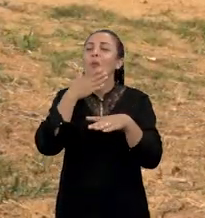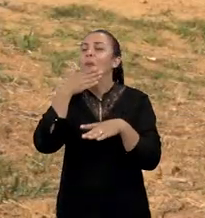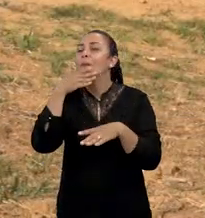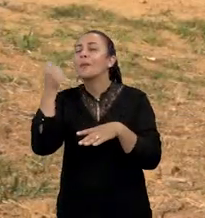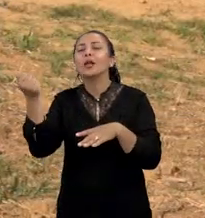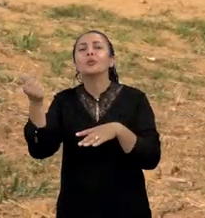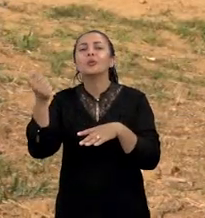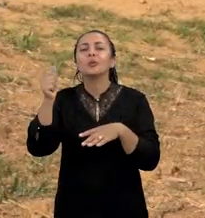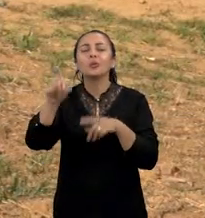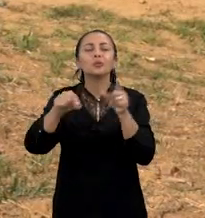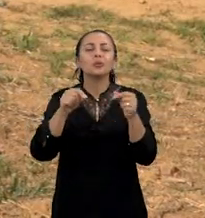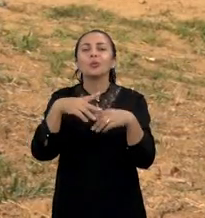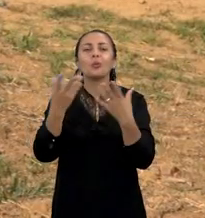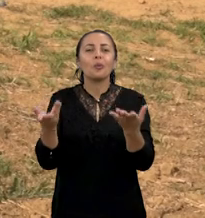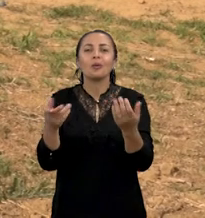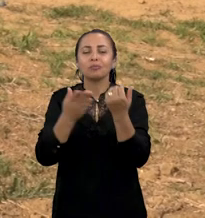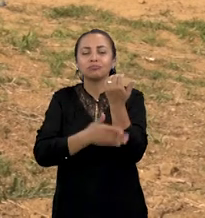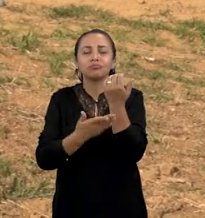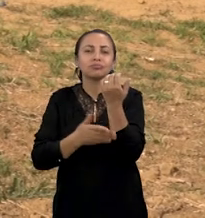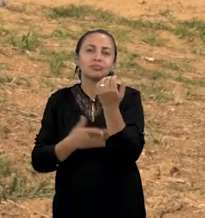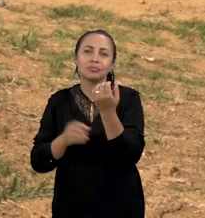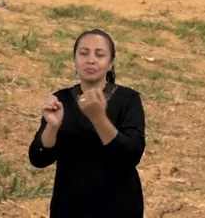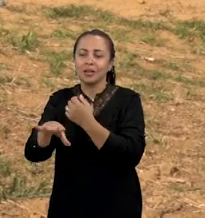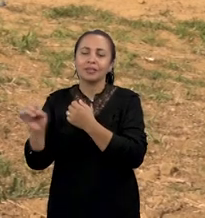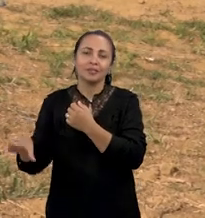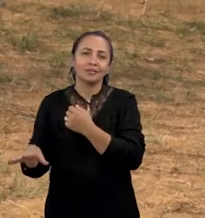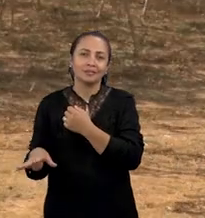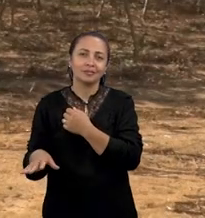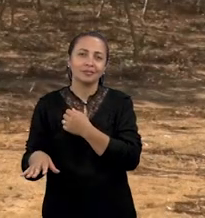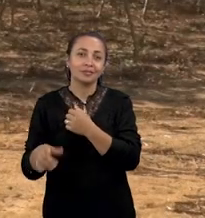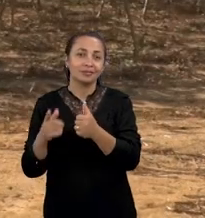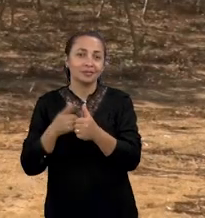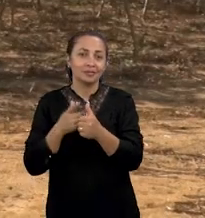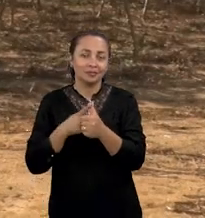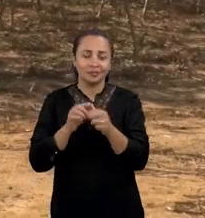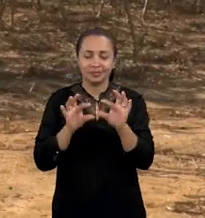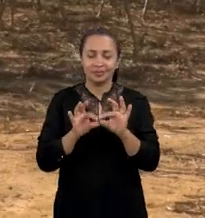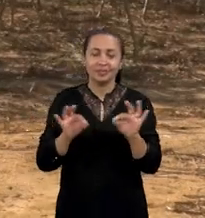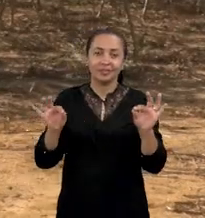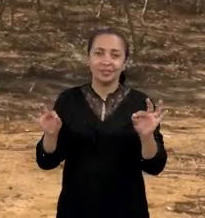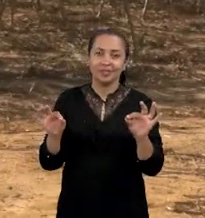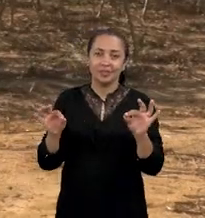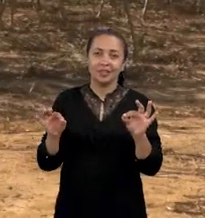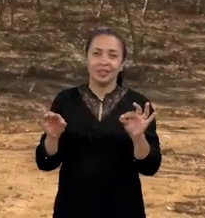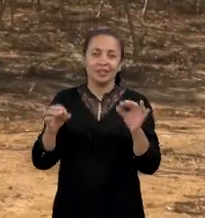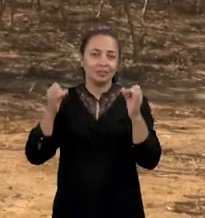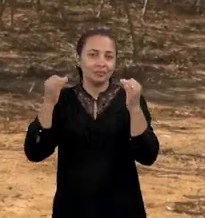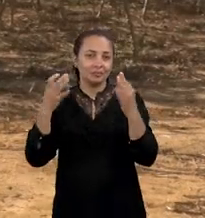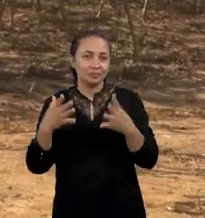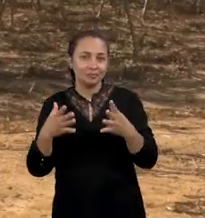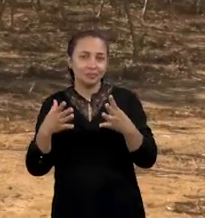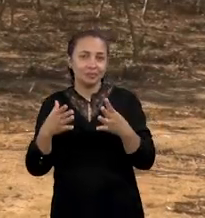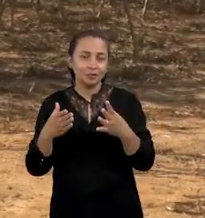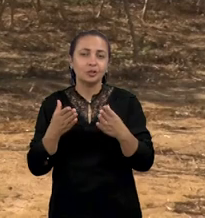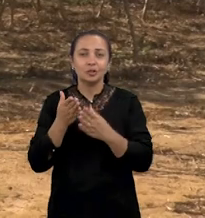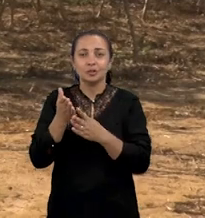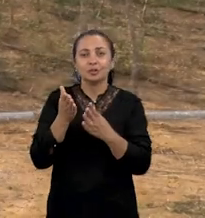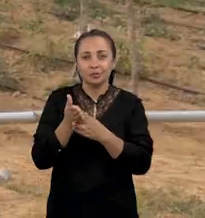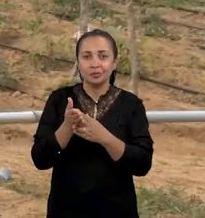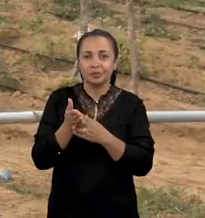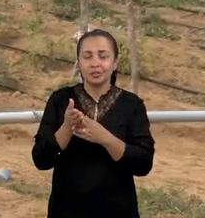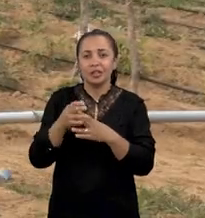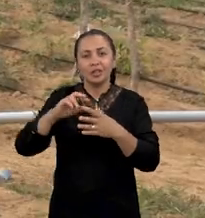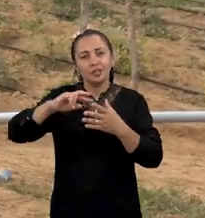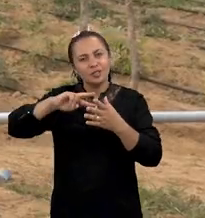definir qual tipo de mandioca ou qual variedade ele vai plantar. A primeira linha é a introdução e avaliação de variedades.